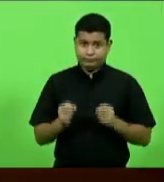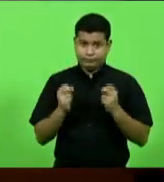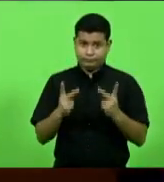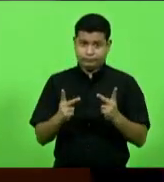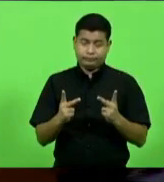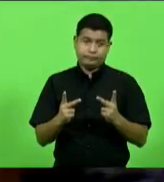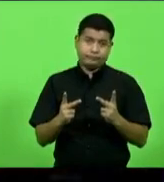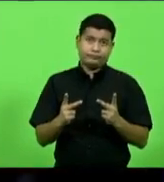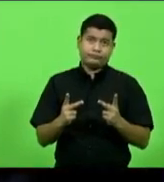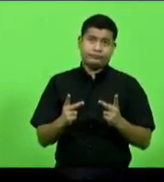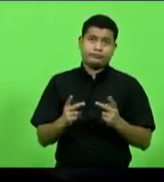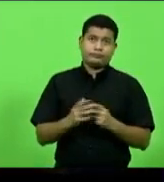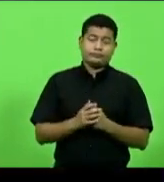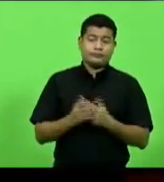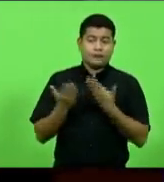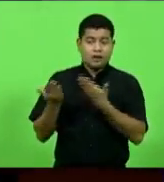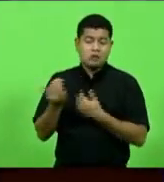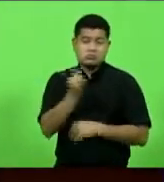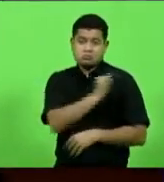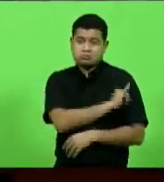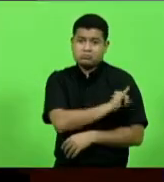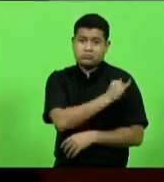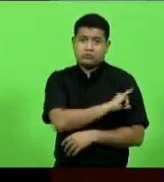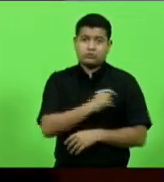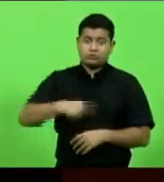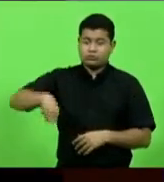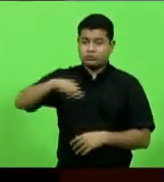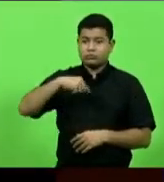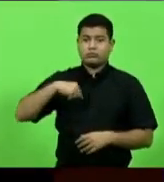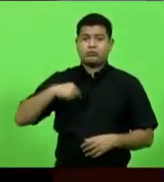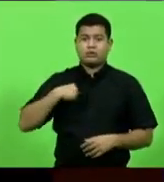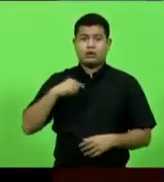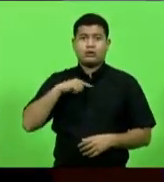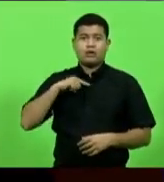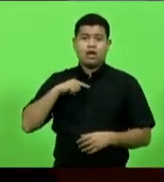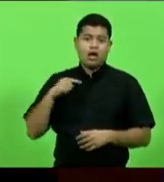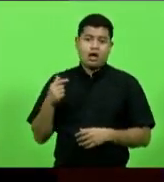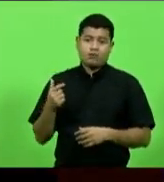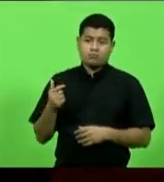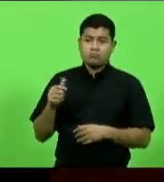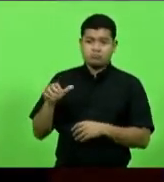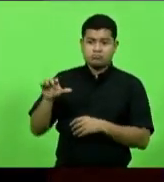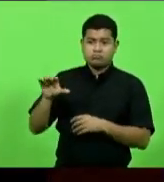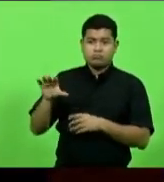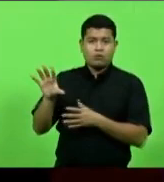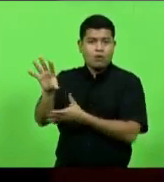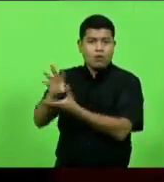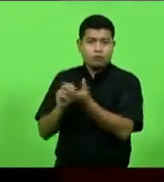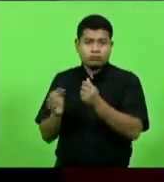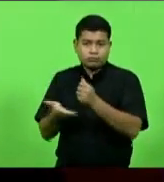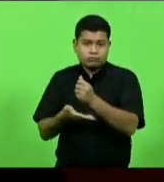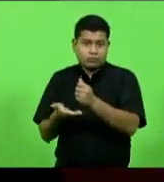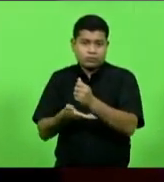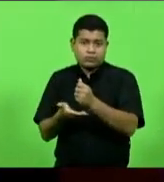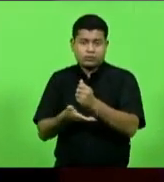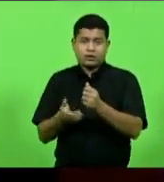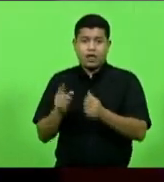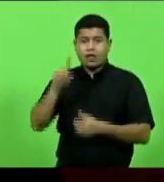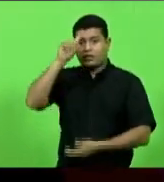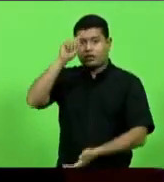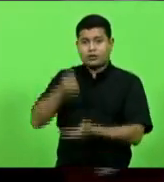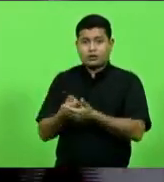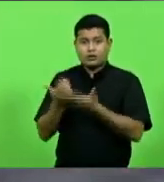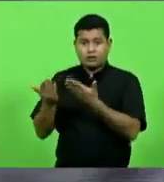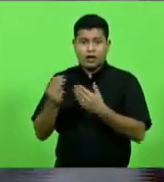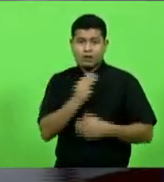do Rio de Janeiro, que nós tomamos por base a decisão da ministra Carmem Lúcia, que deu